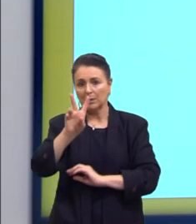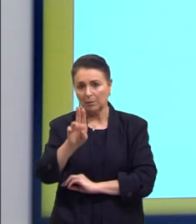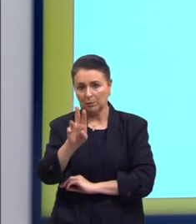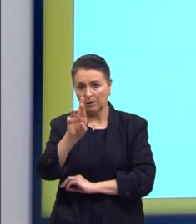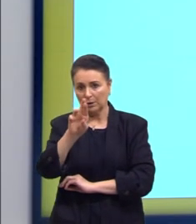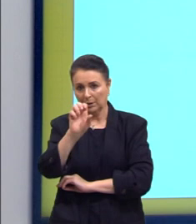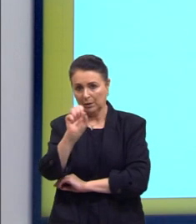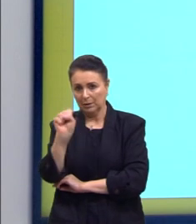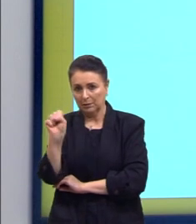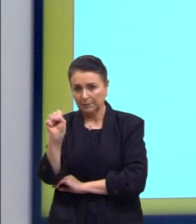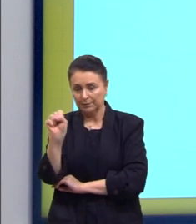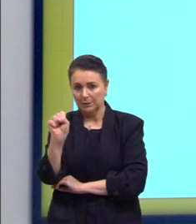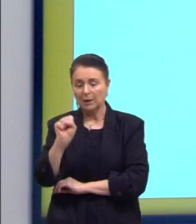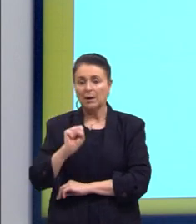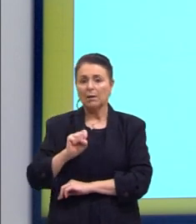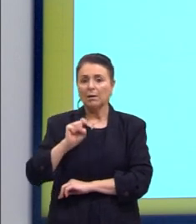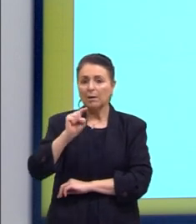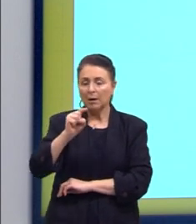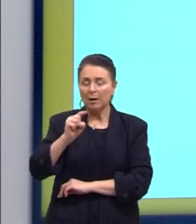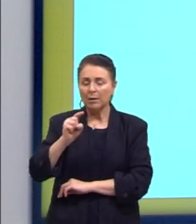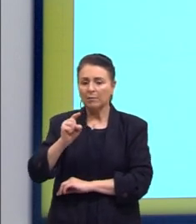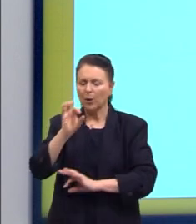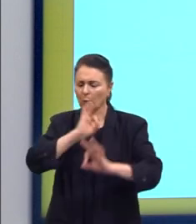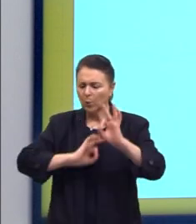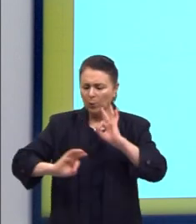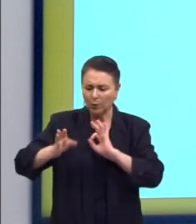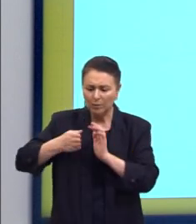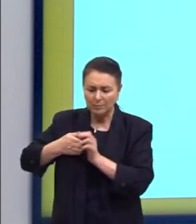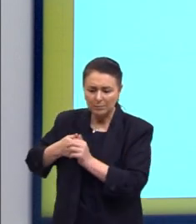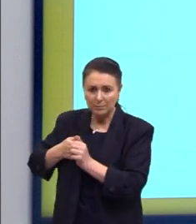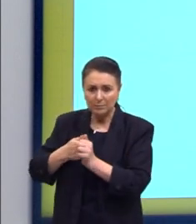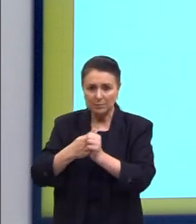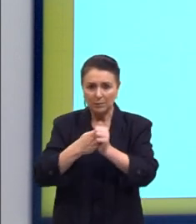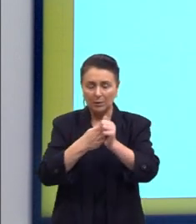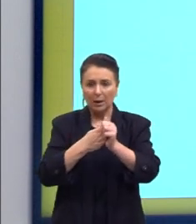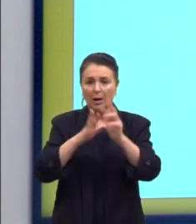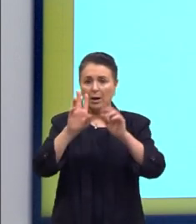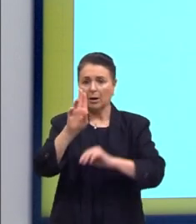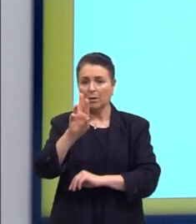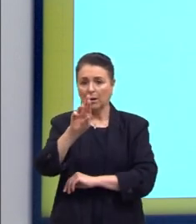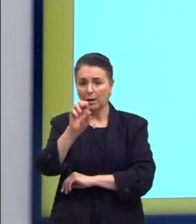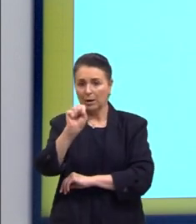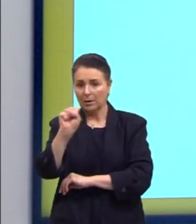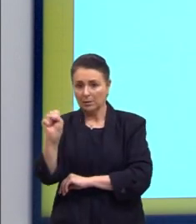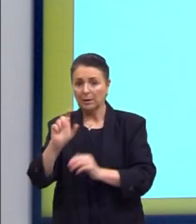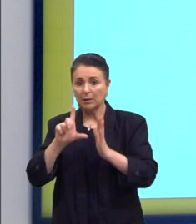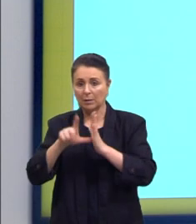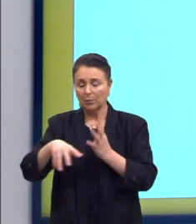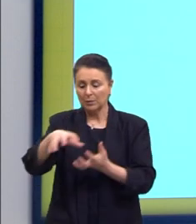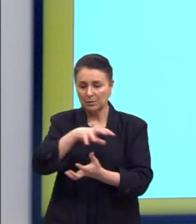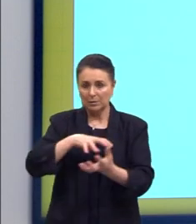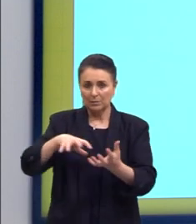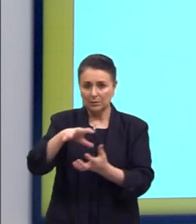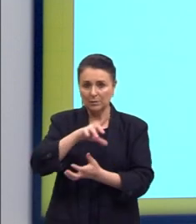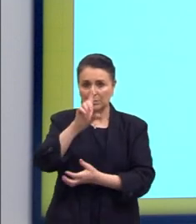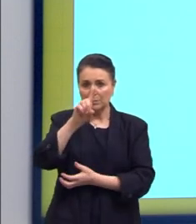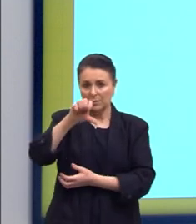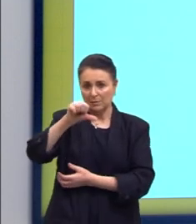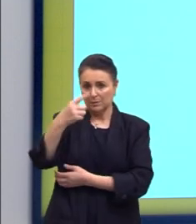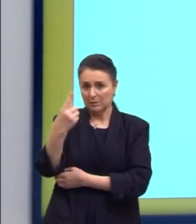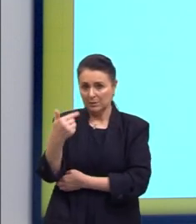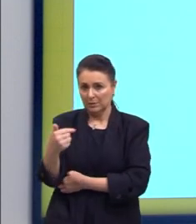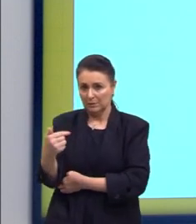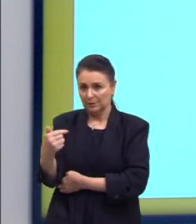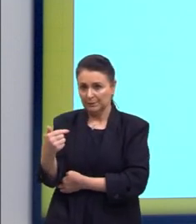Então, ele que vai comandar a União Soviética nesse primeiro momento, logo após a Revolução de 1917.